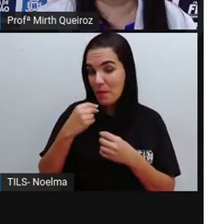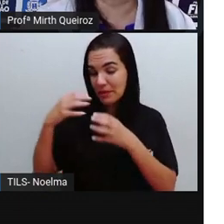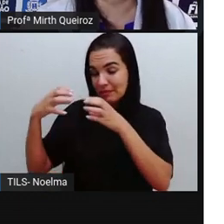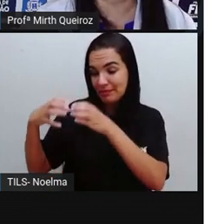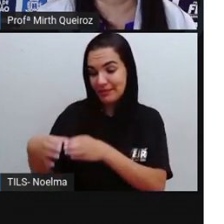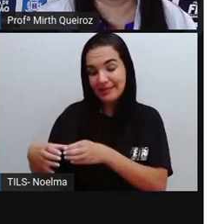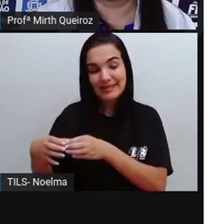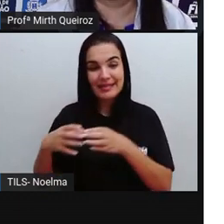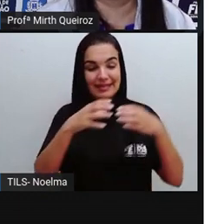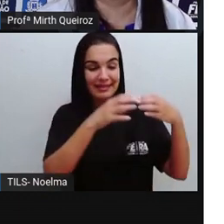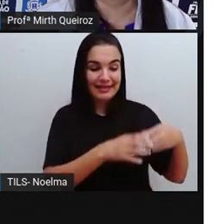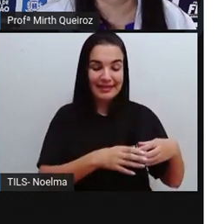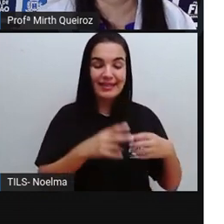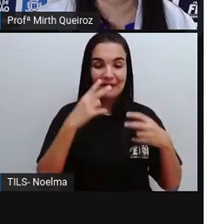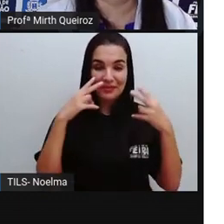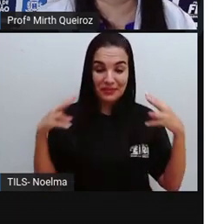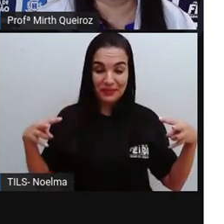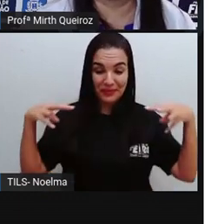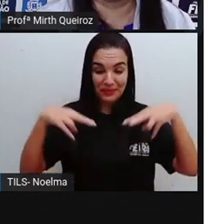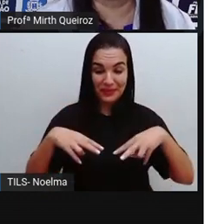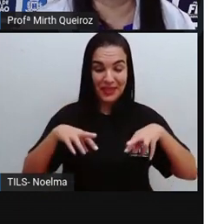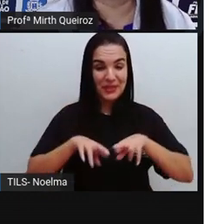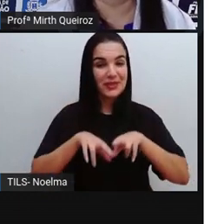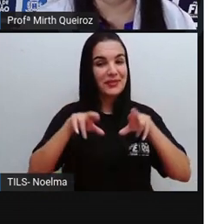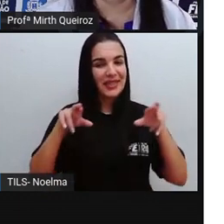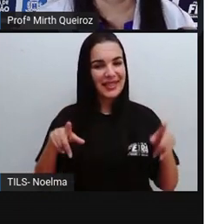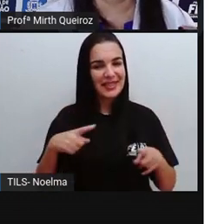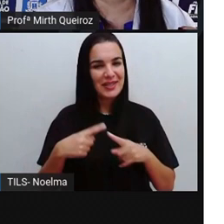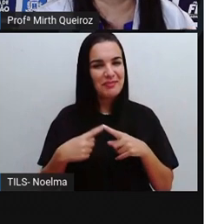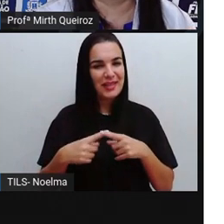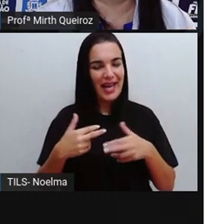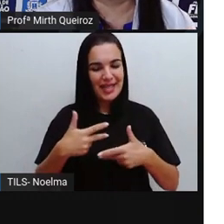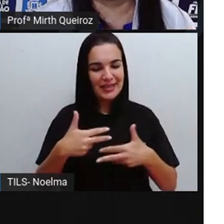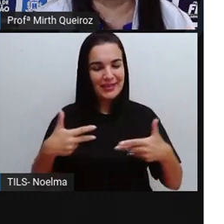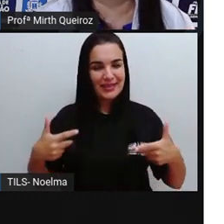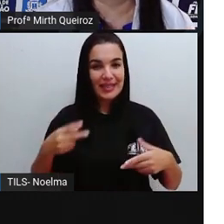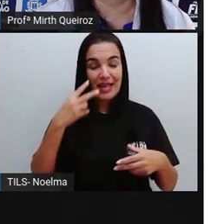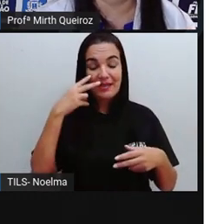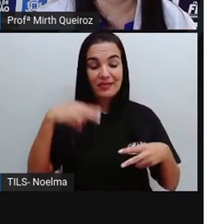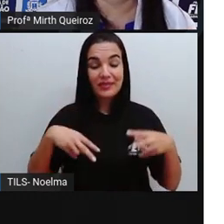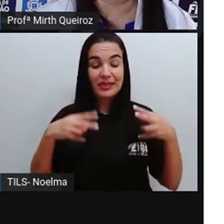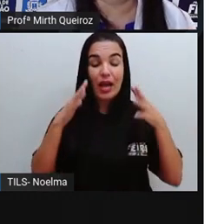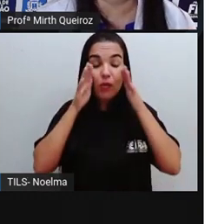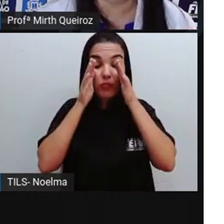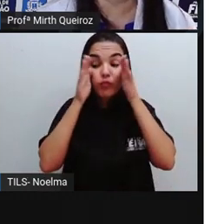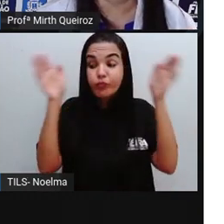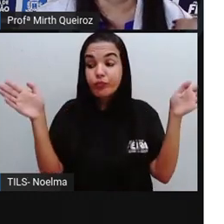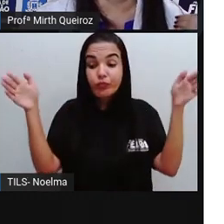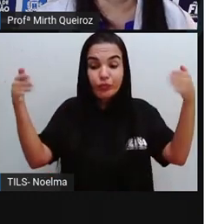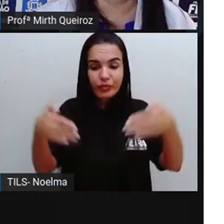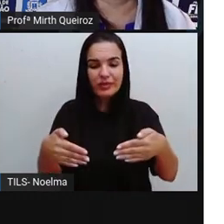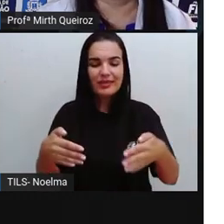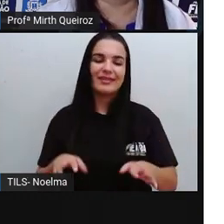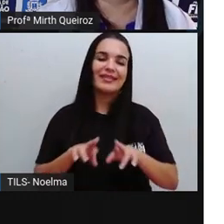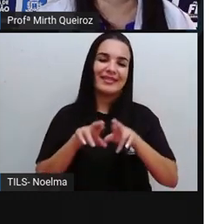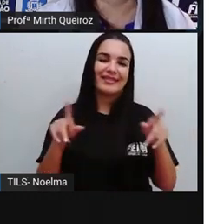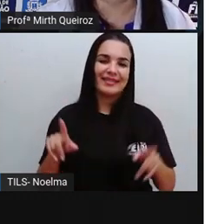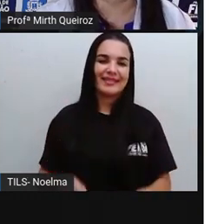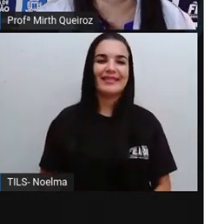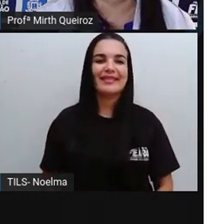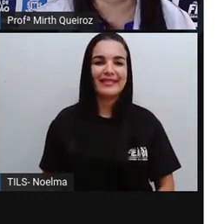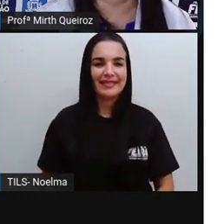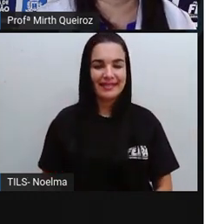são três mesmo. Isso porque os objetos estão sendo vistos aí de ângulos diferentes.